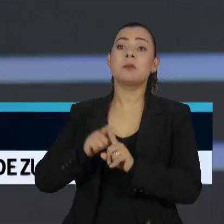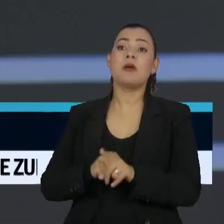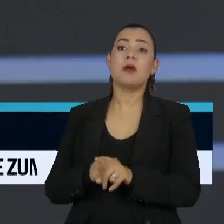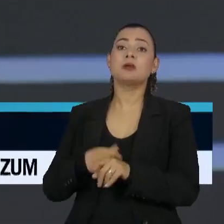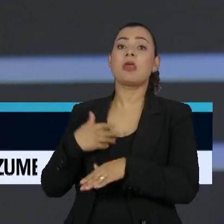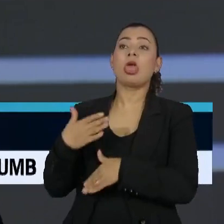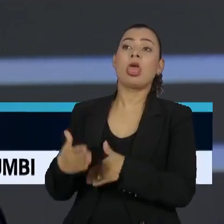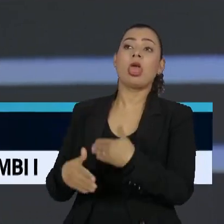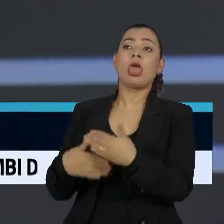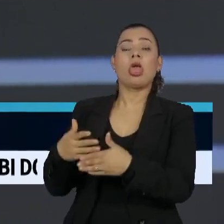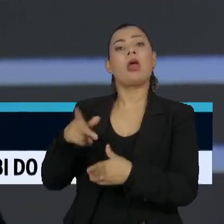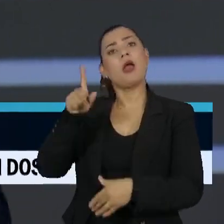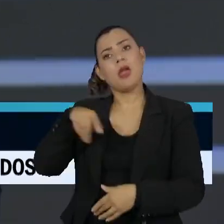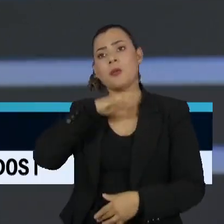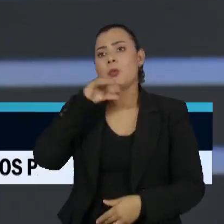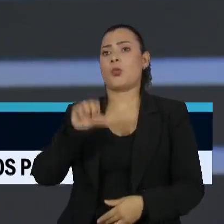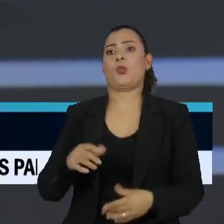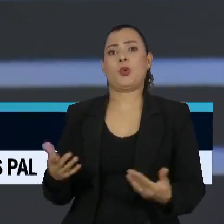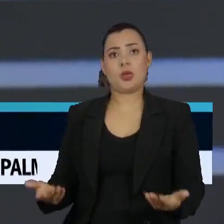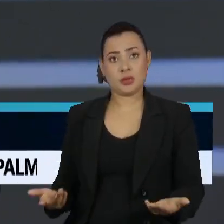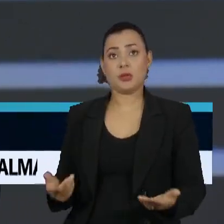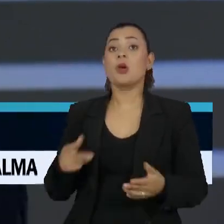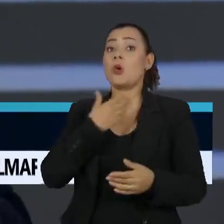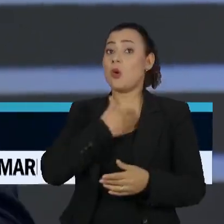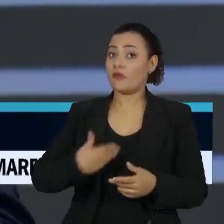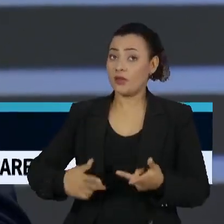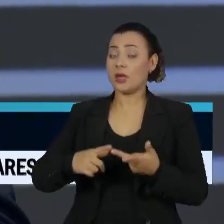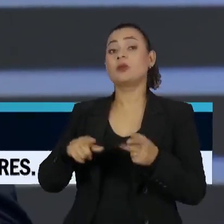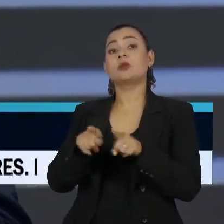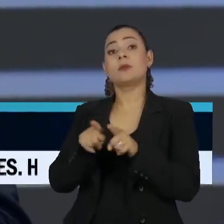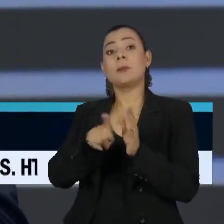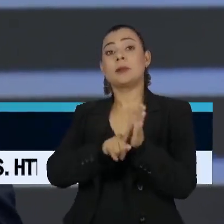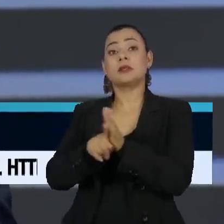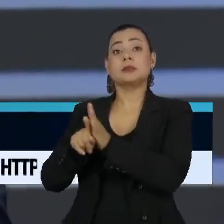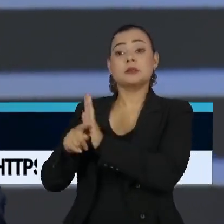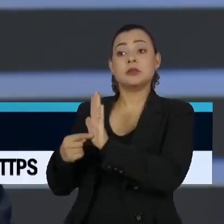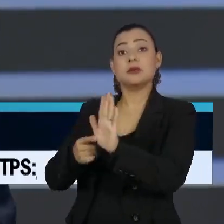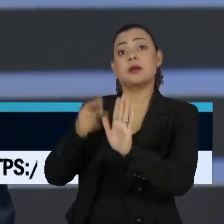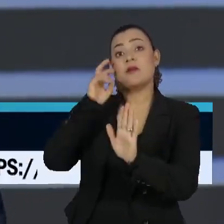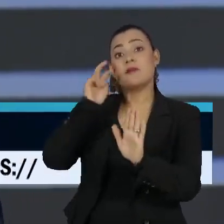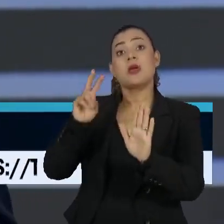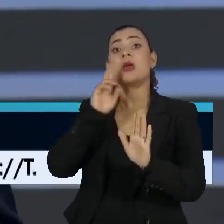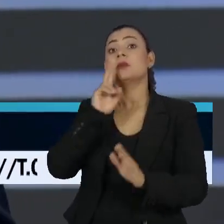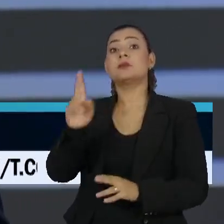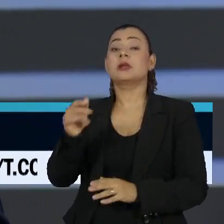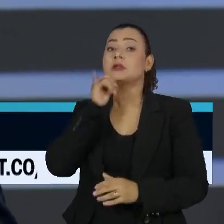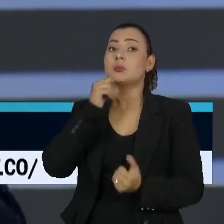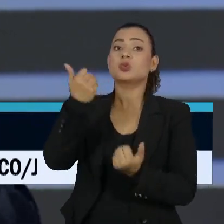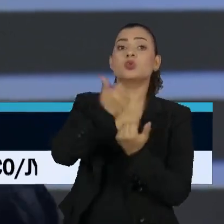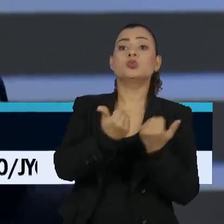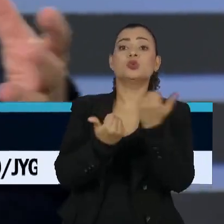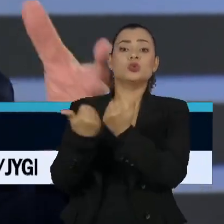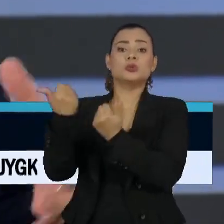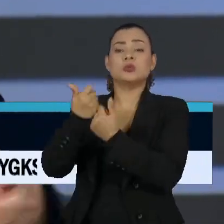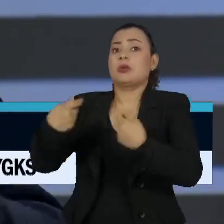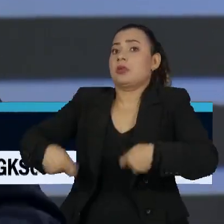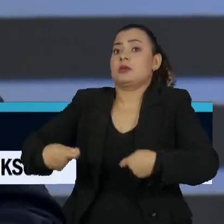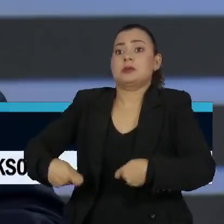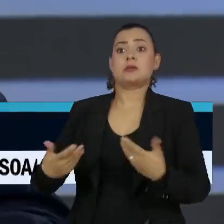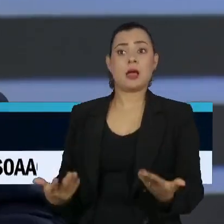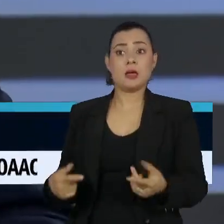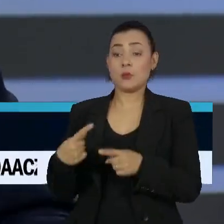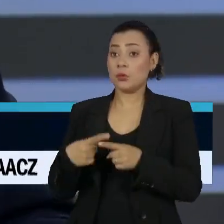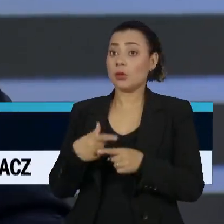muito ruim. Inclusive, o próprio governo e a pesquisa provavelmente mostram esse resultado. As substituições foram necessárias, porque o governo